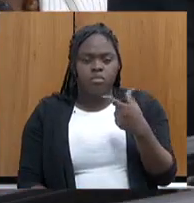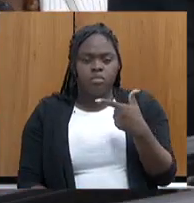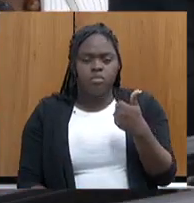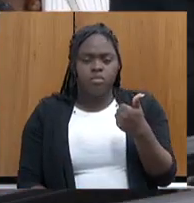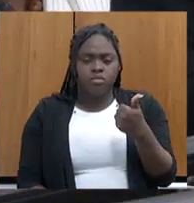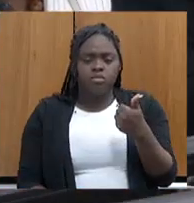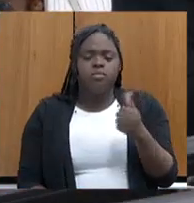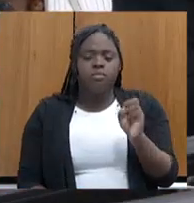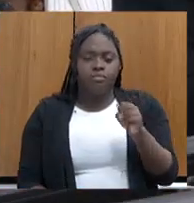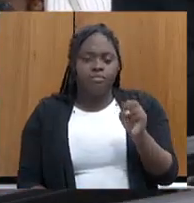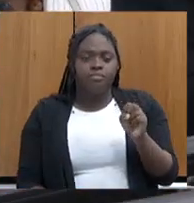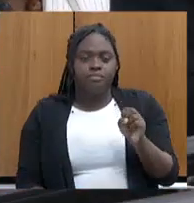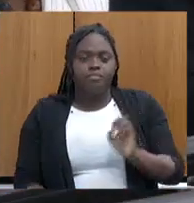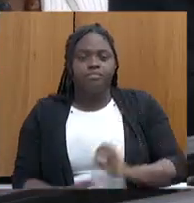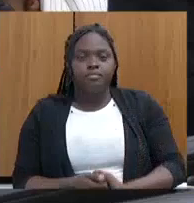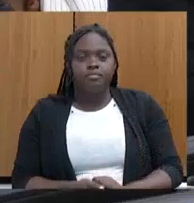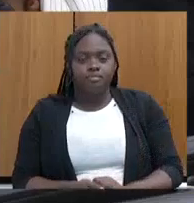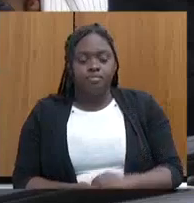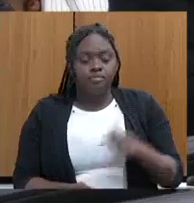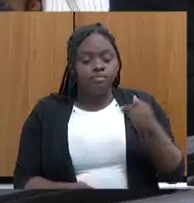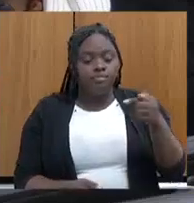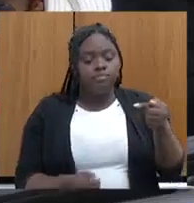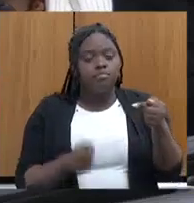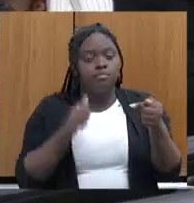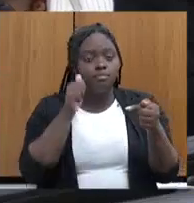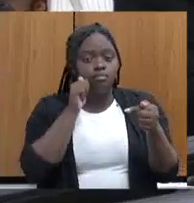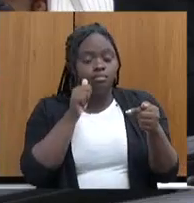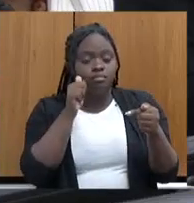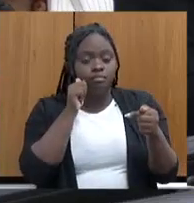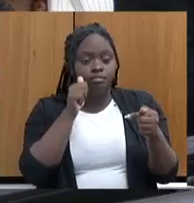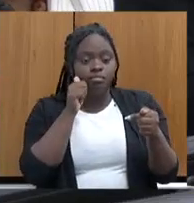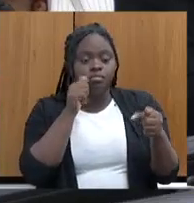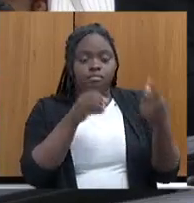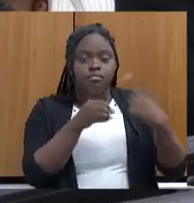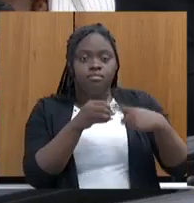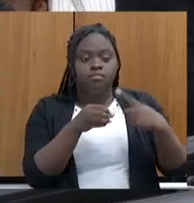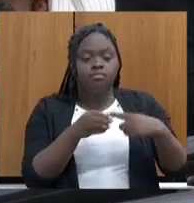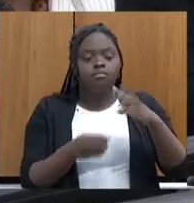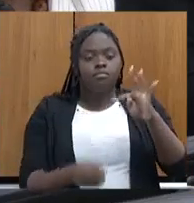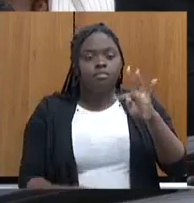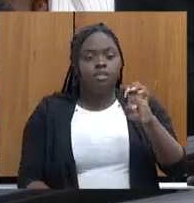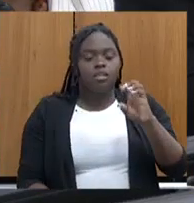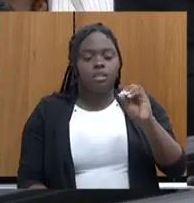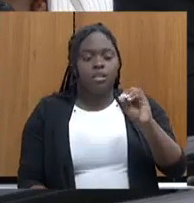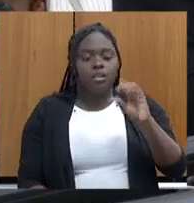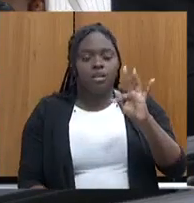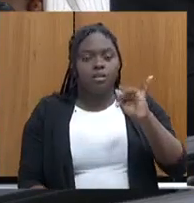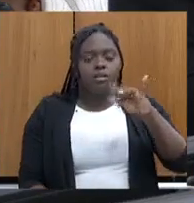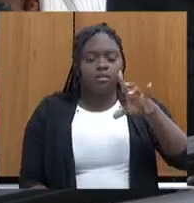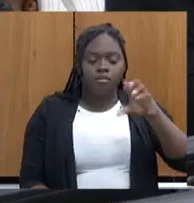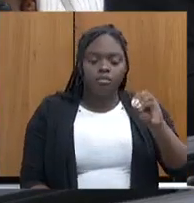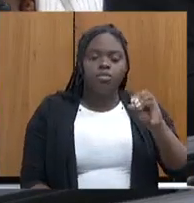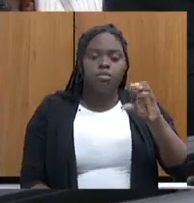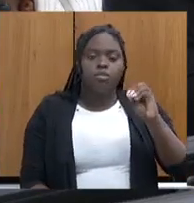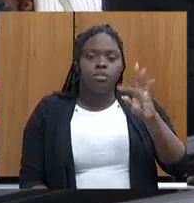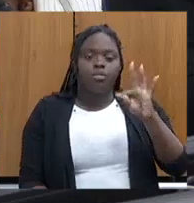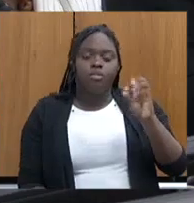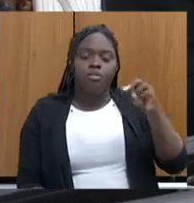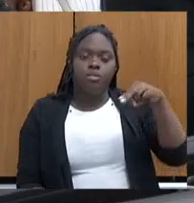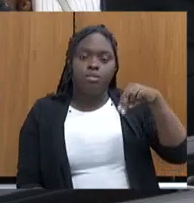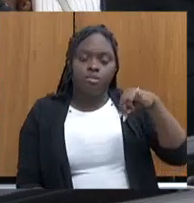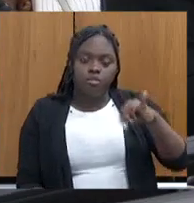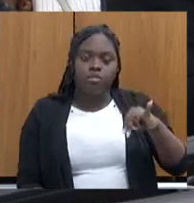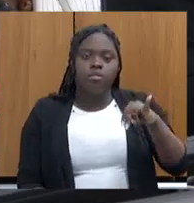o Rafa? É, 21. Sete mulheres de Teófilo Otônio, Salinas, Almenara, Montesclás, Jamantina, Governador